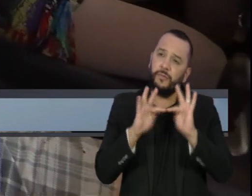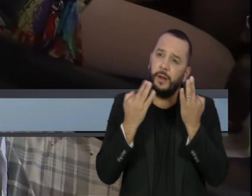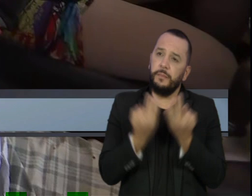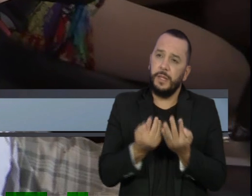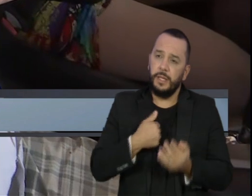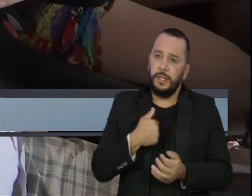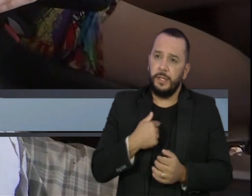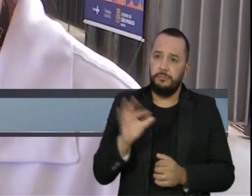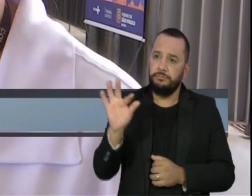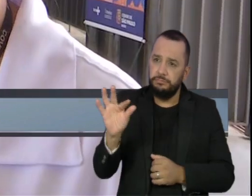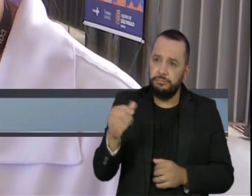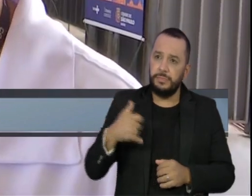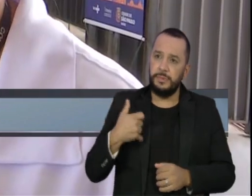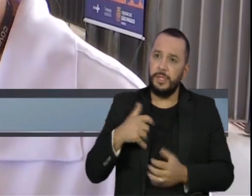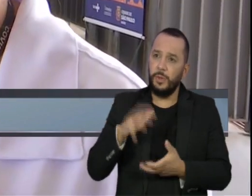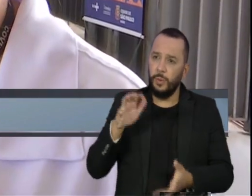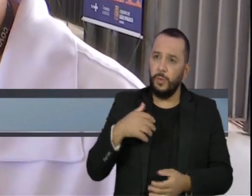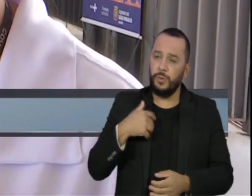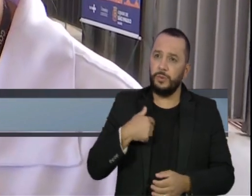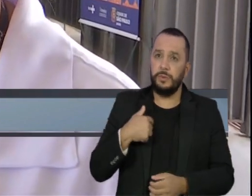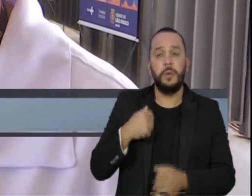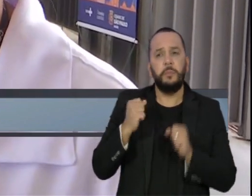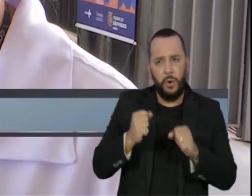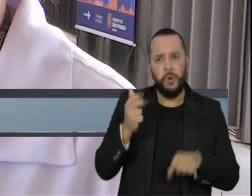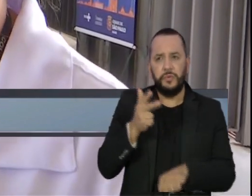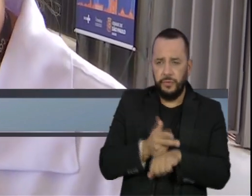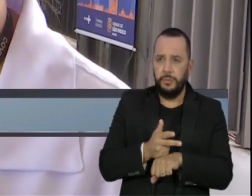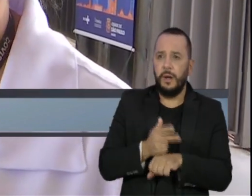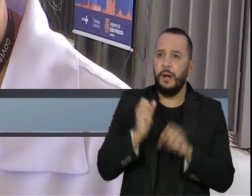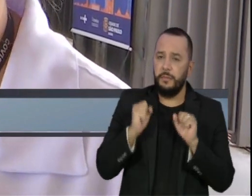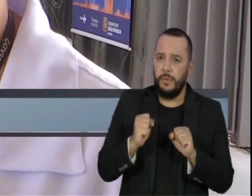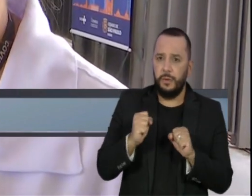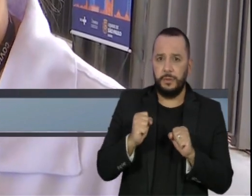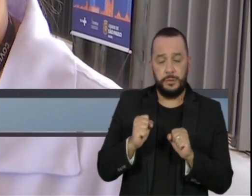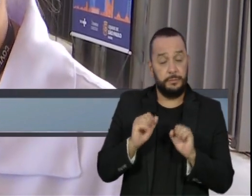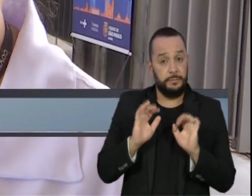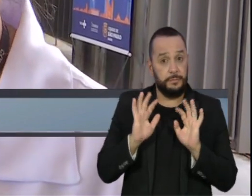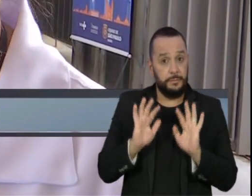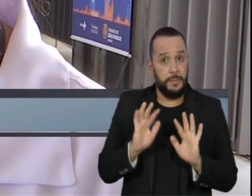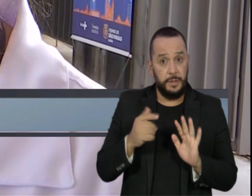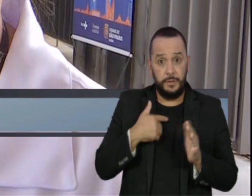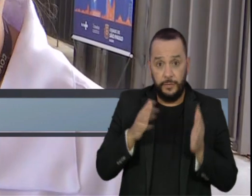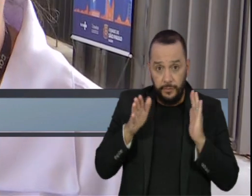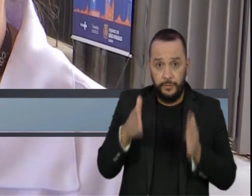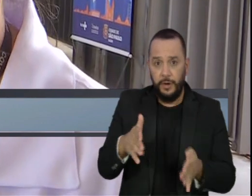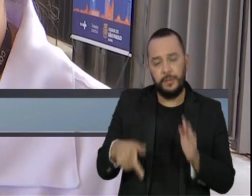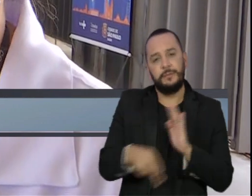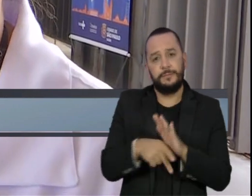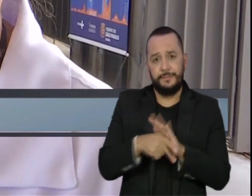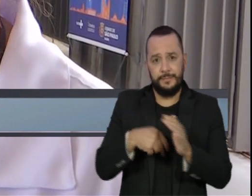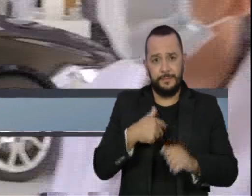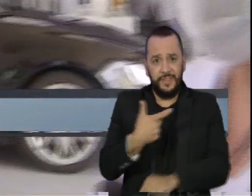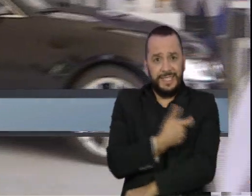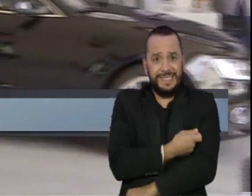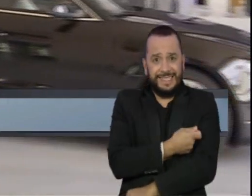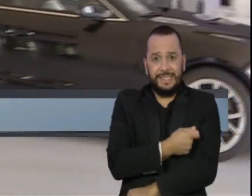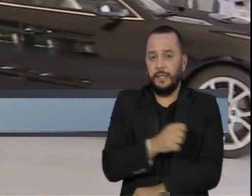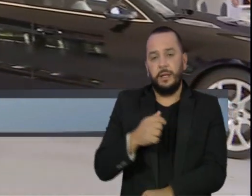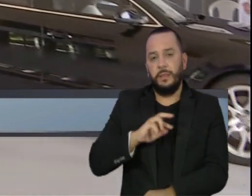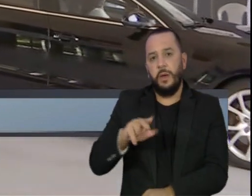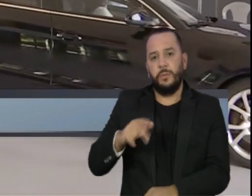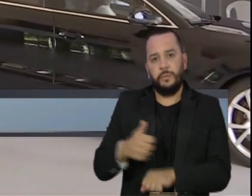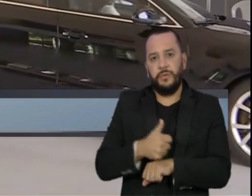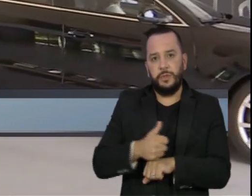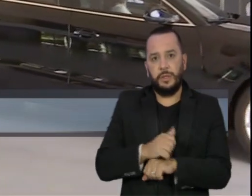e o idoso. E não tem problema filmar o processo desde que ele foque na vacina, não no profissional. De São